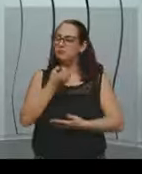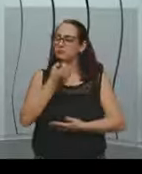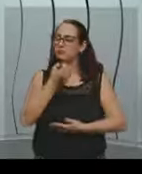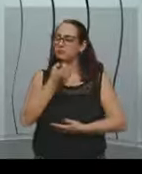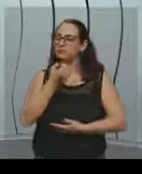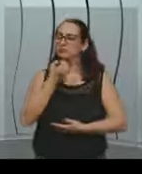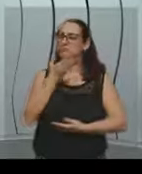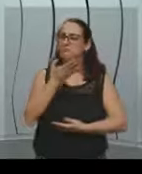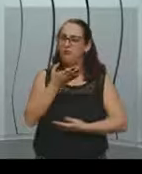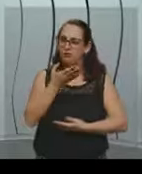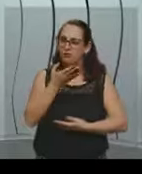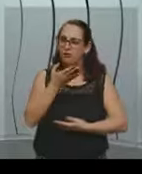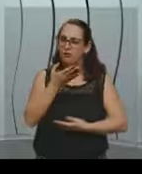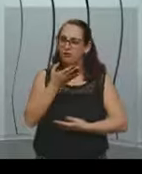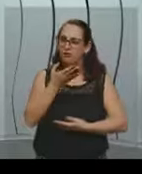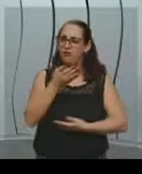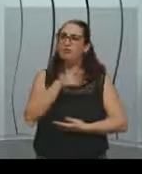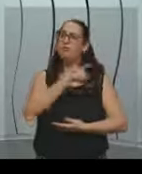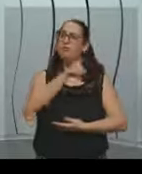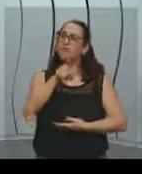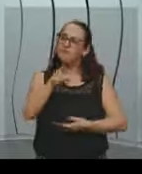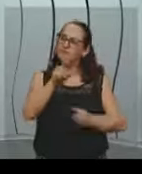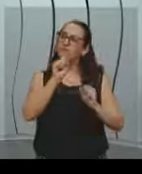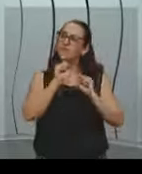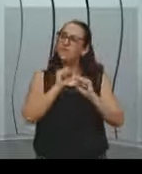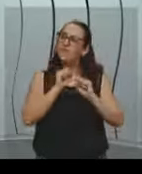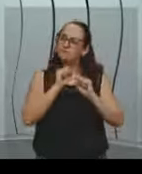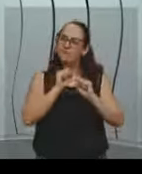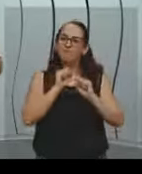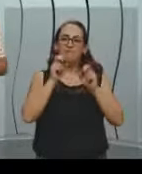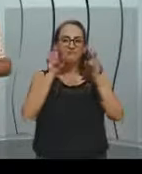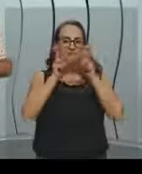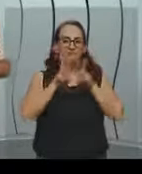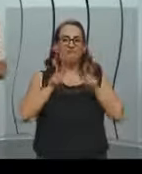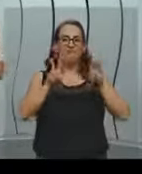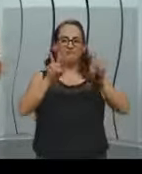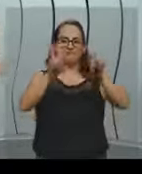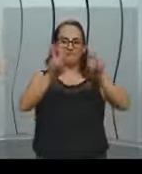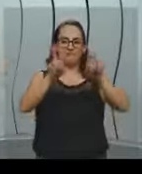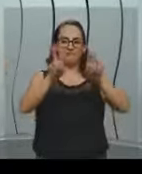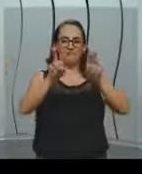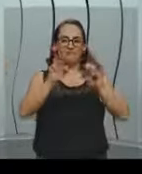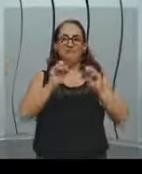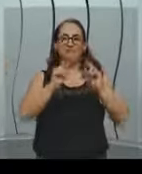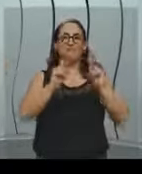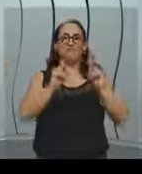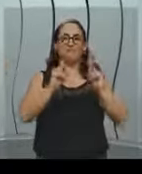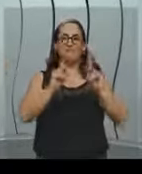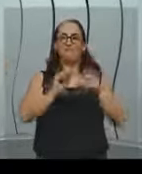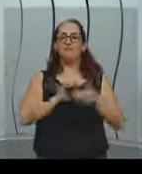vocês assistirem esse filme aí de animação, ok?